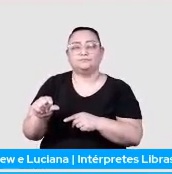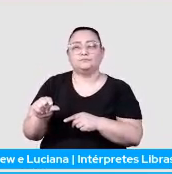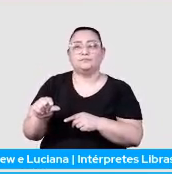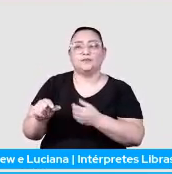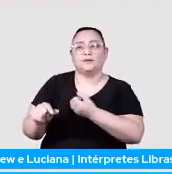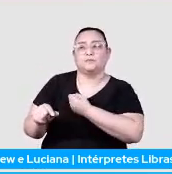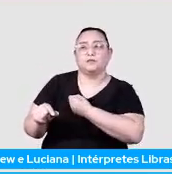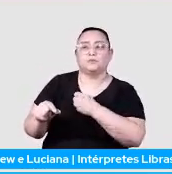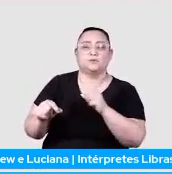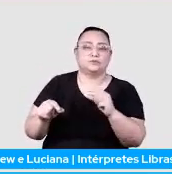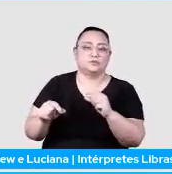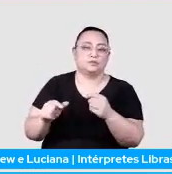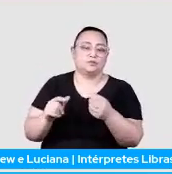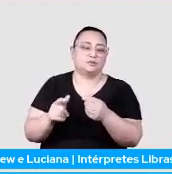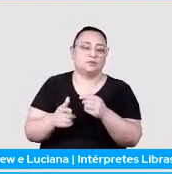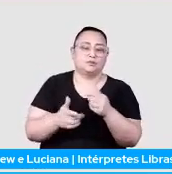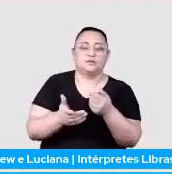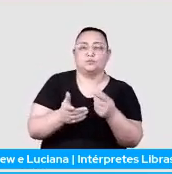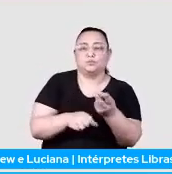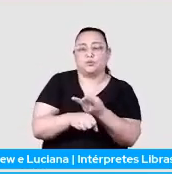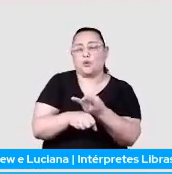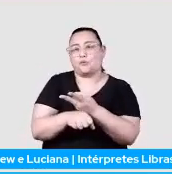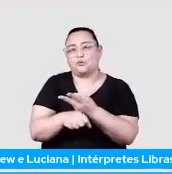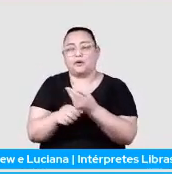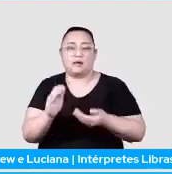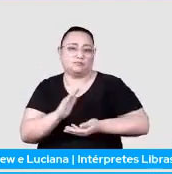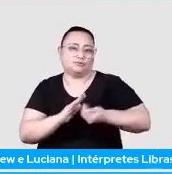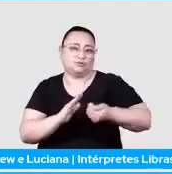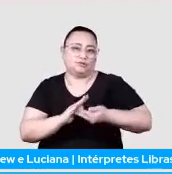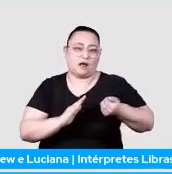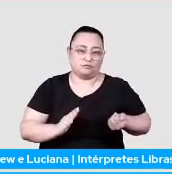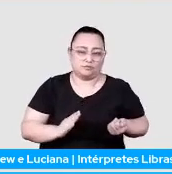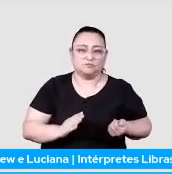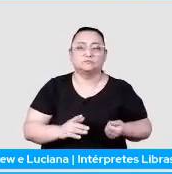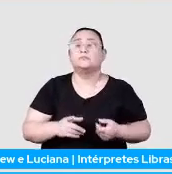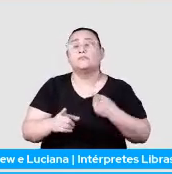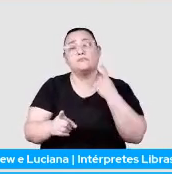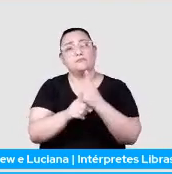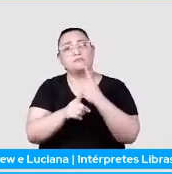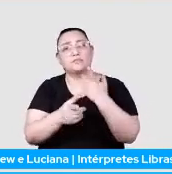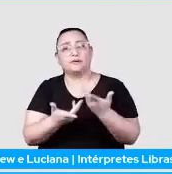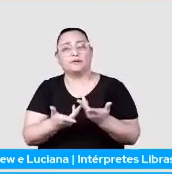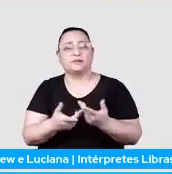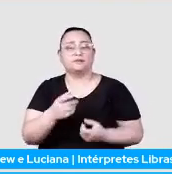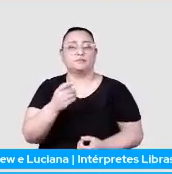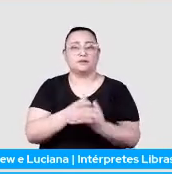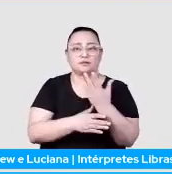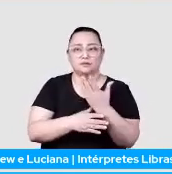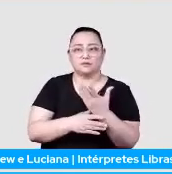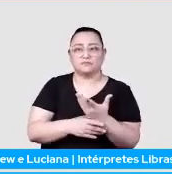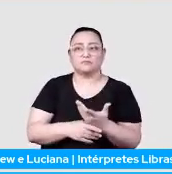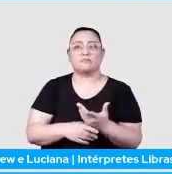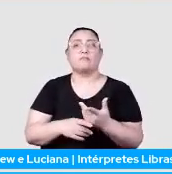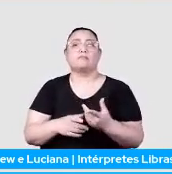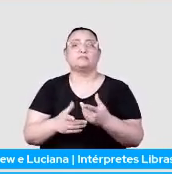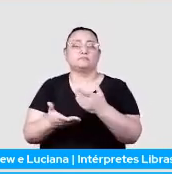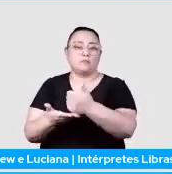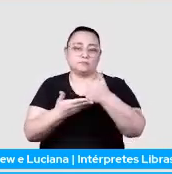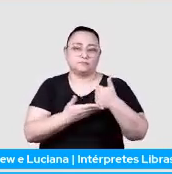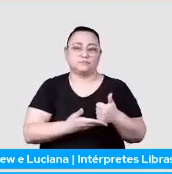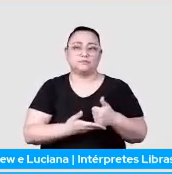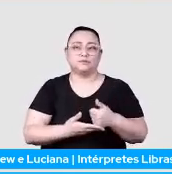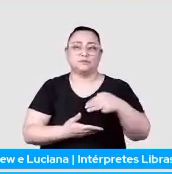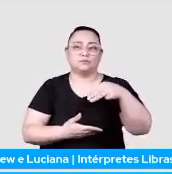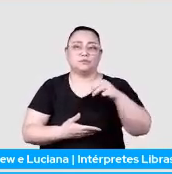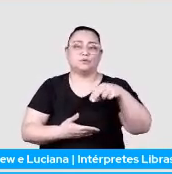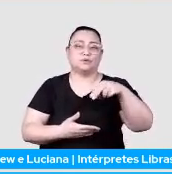itens raspados, no caso, extraídos. Para criar esse monitor, eu basicamente importei o monitor, o monitor